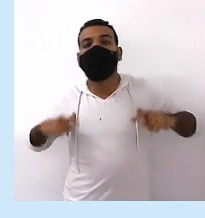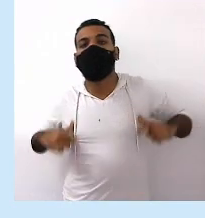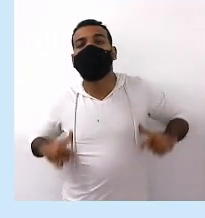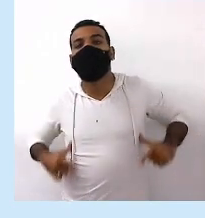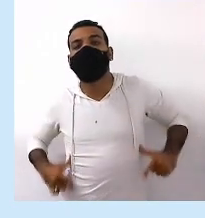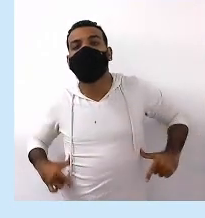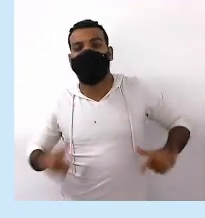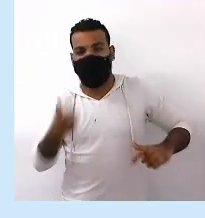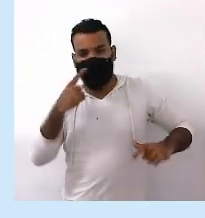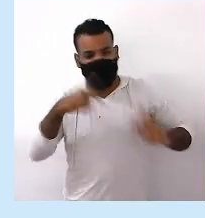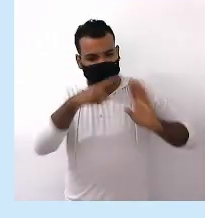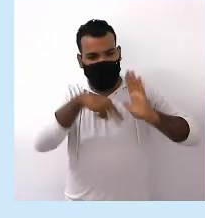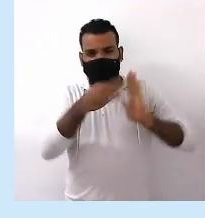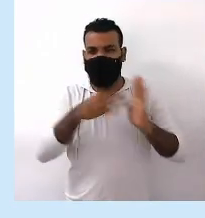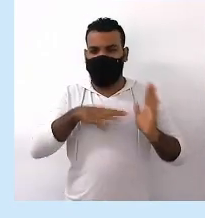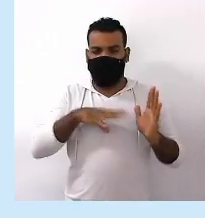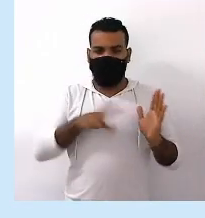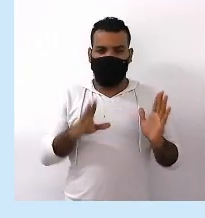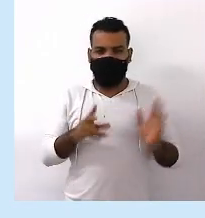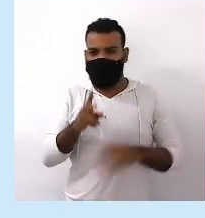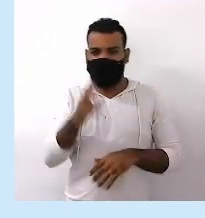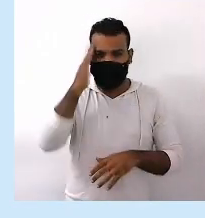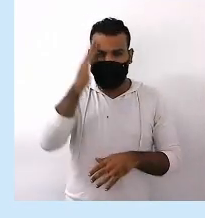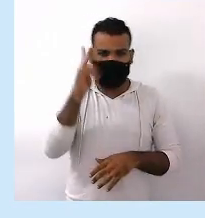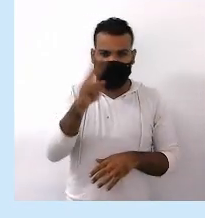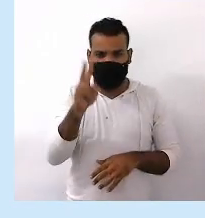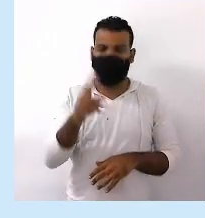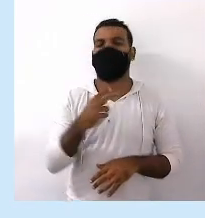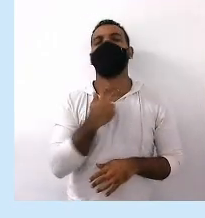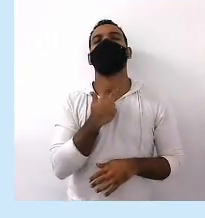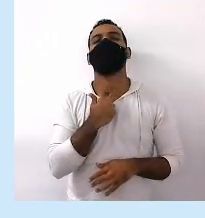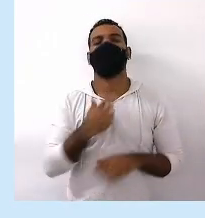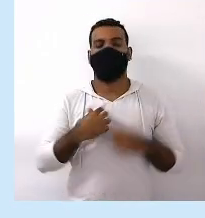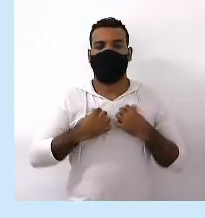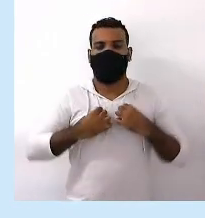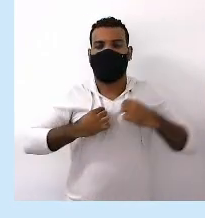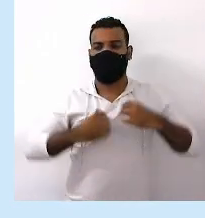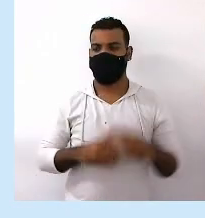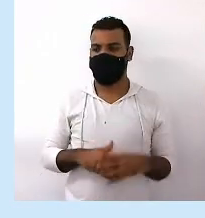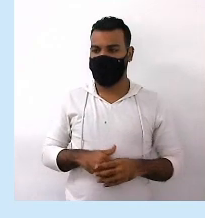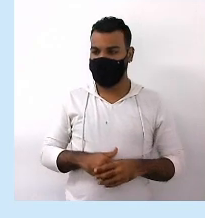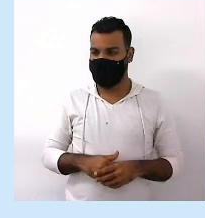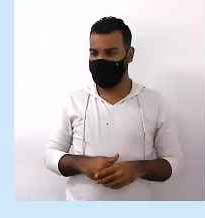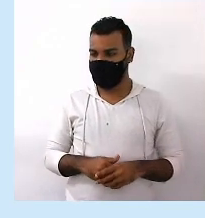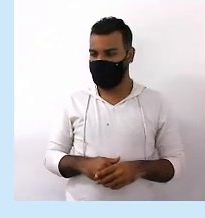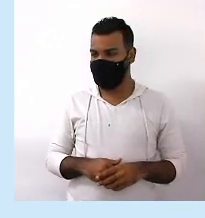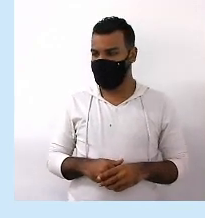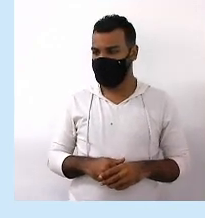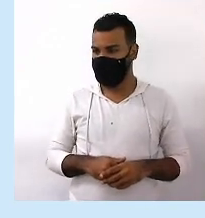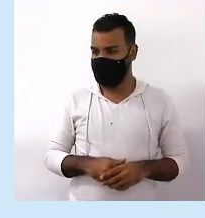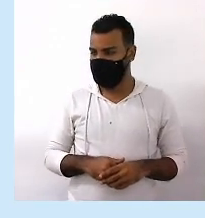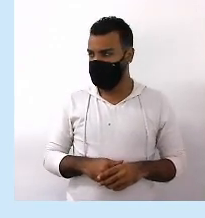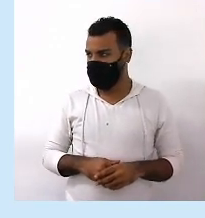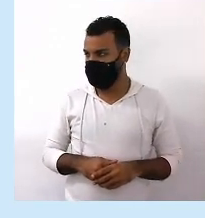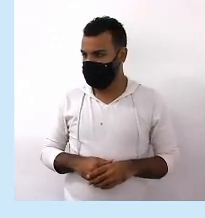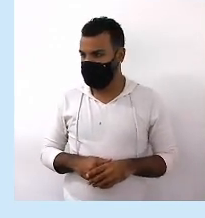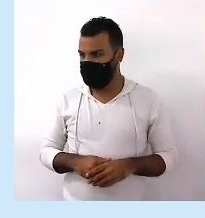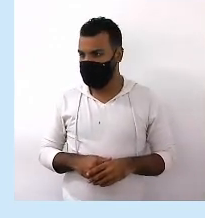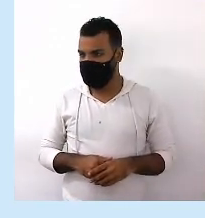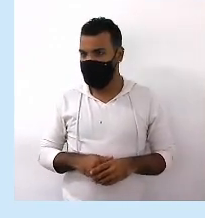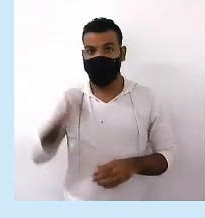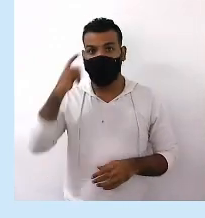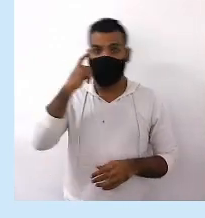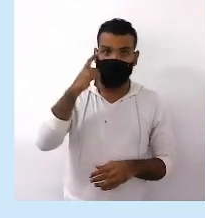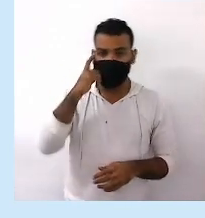Objetiva Sem duplo sentido É assim que são Os textos normativos Os textos legais Eles não deixam dúvidas